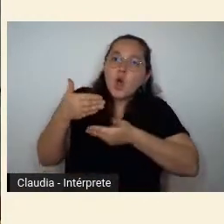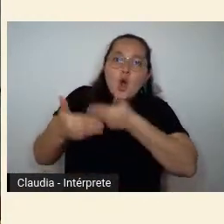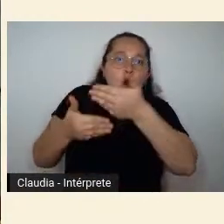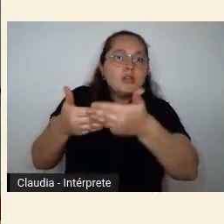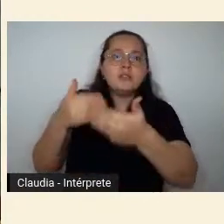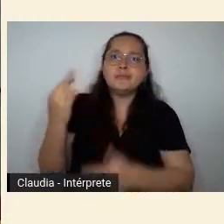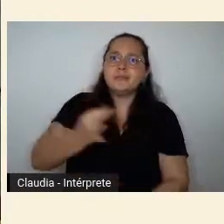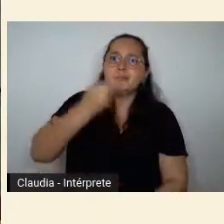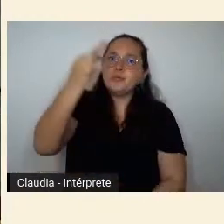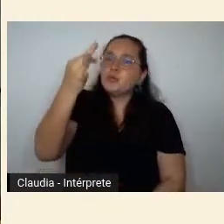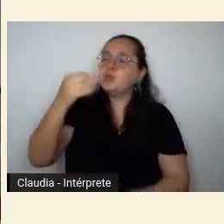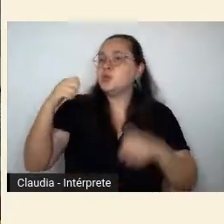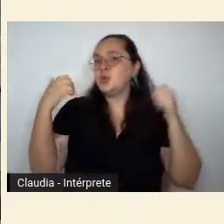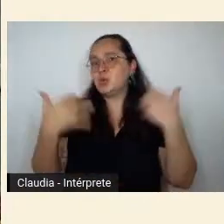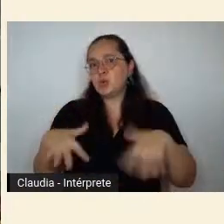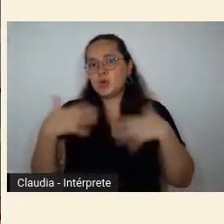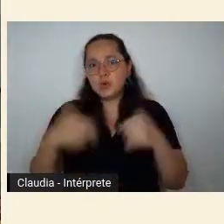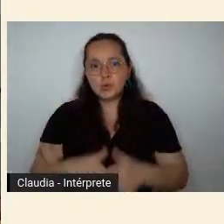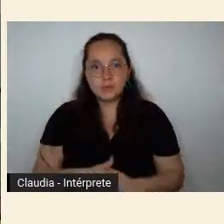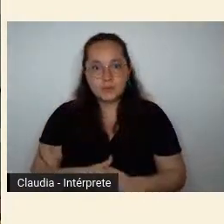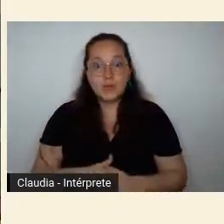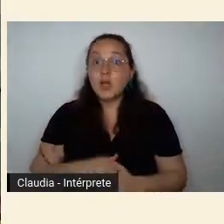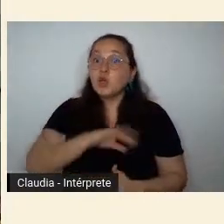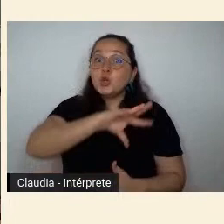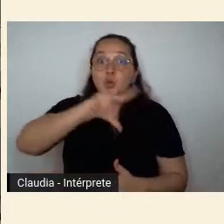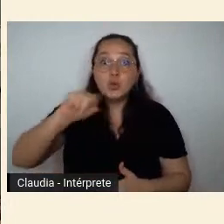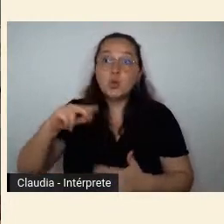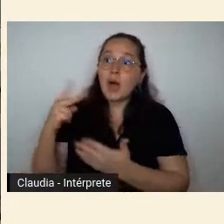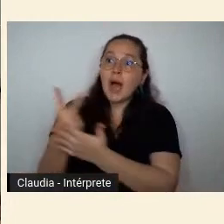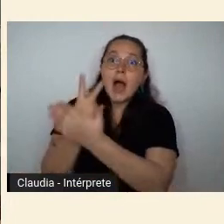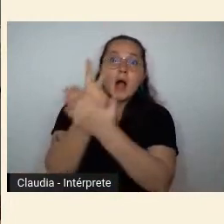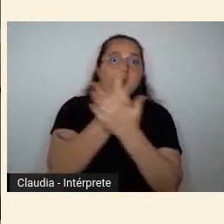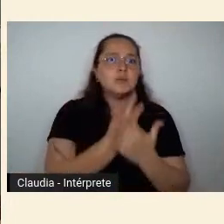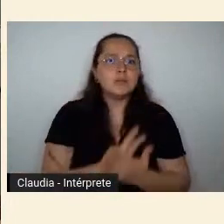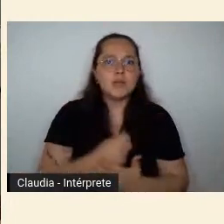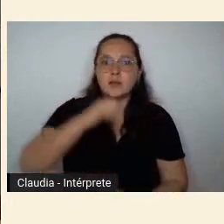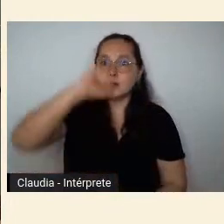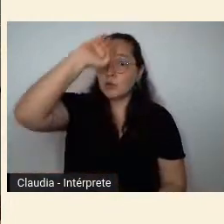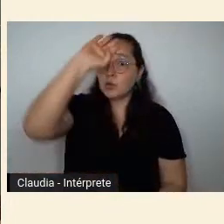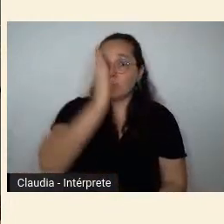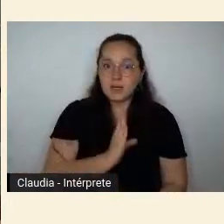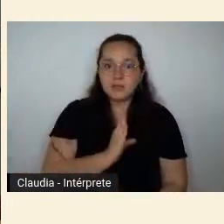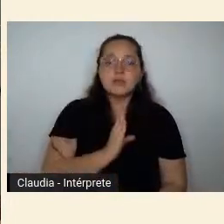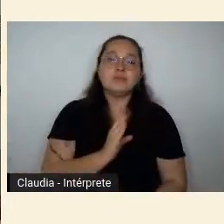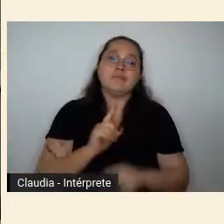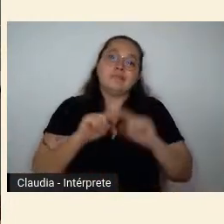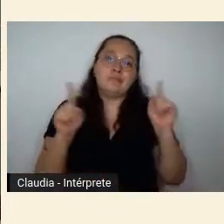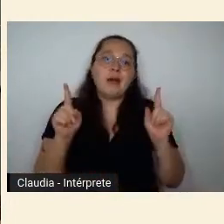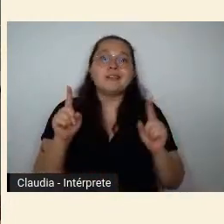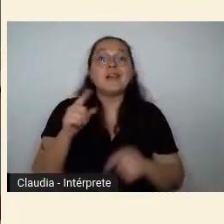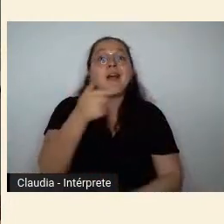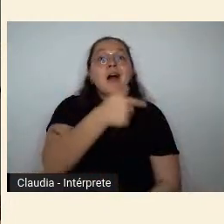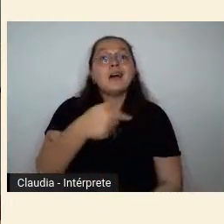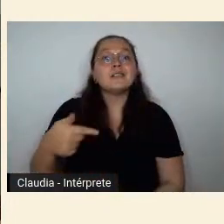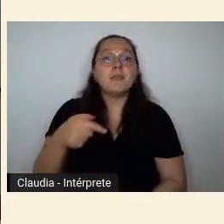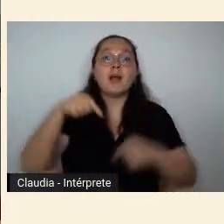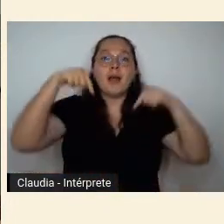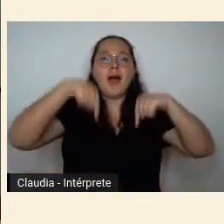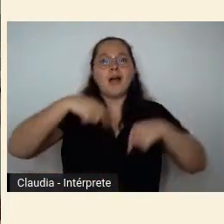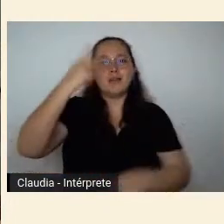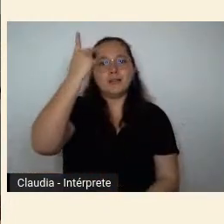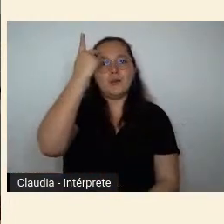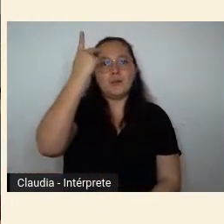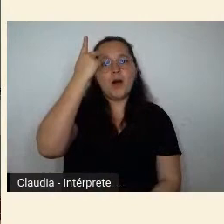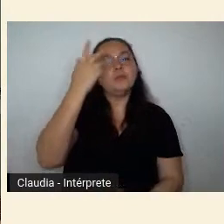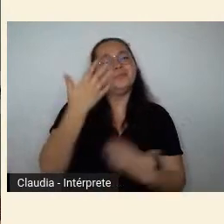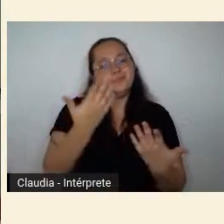tudo o que ocorria nas demais cidades brasileiras a despeito da semana ter sido em São Paulo estaria invariavelmente ligado ao modernismo